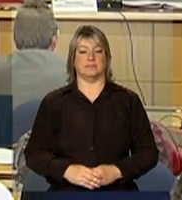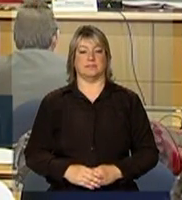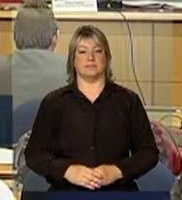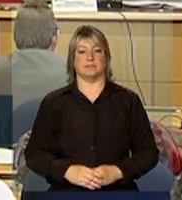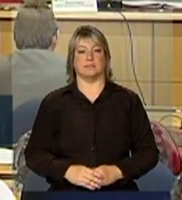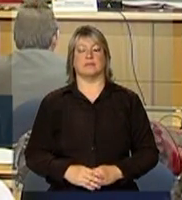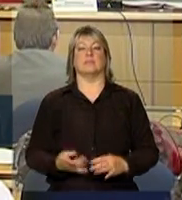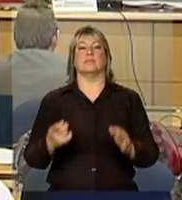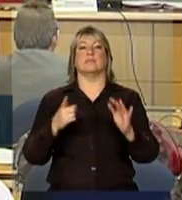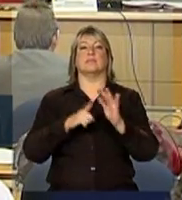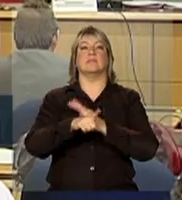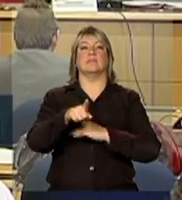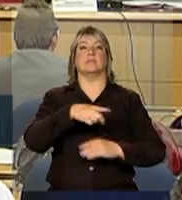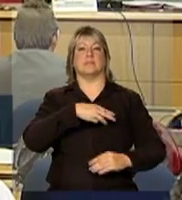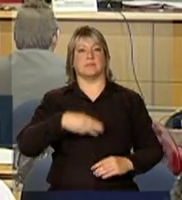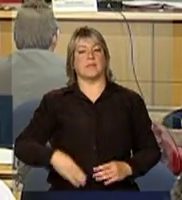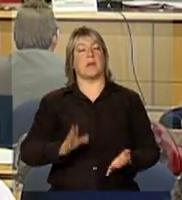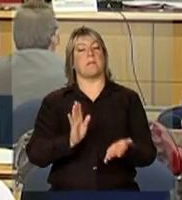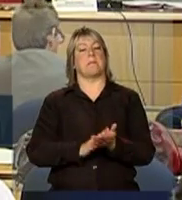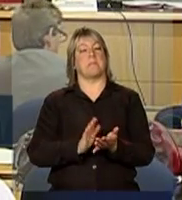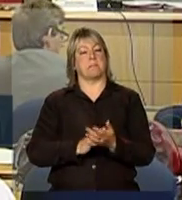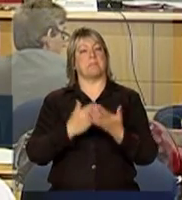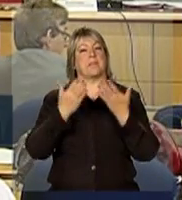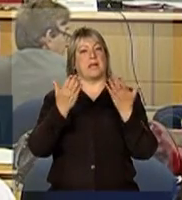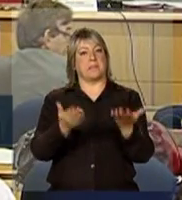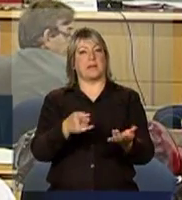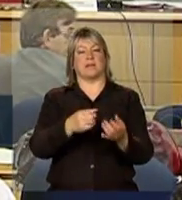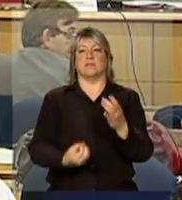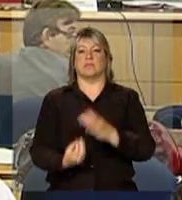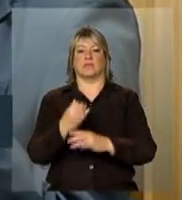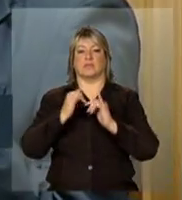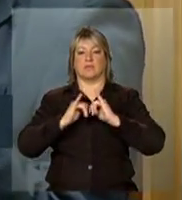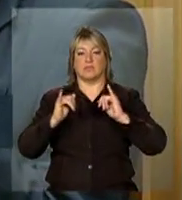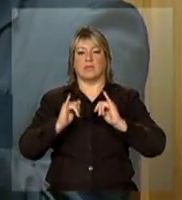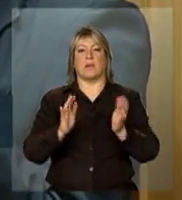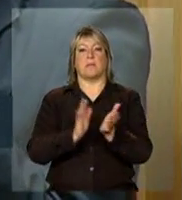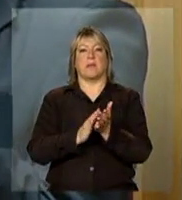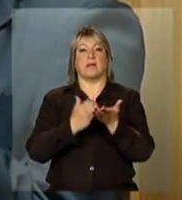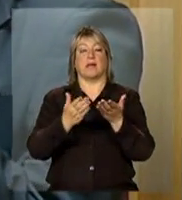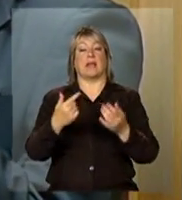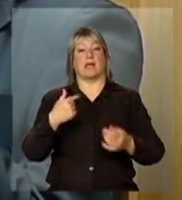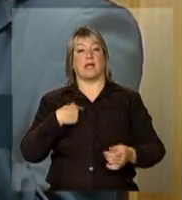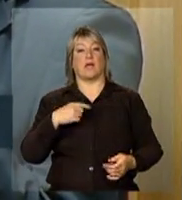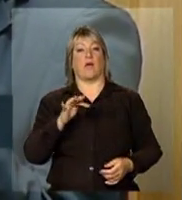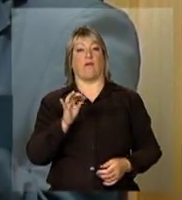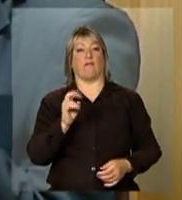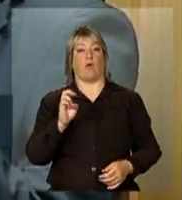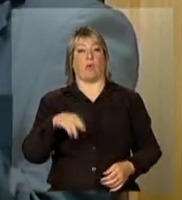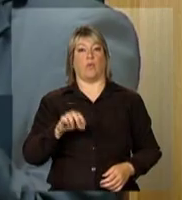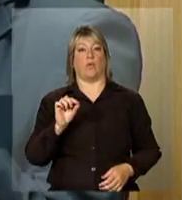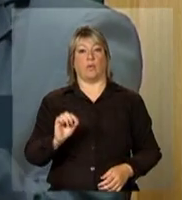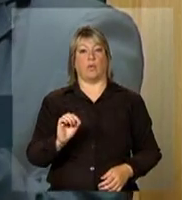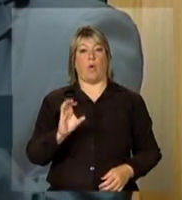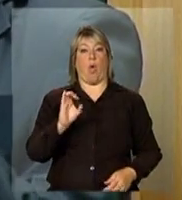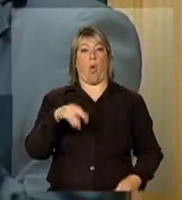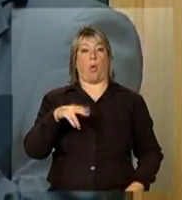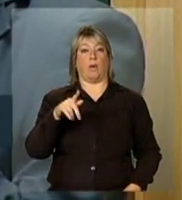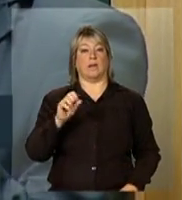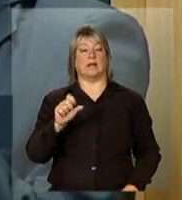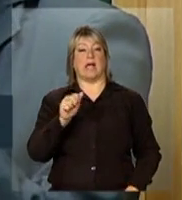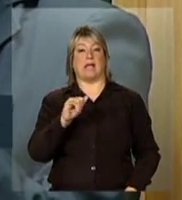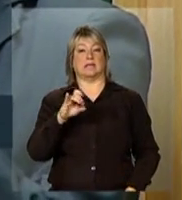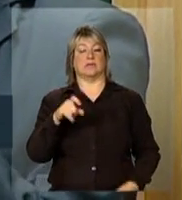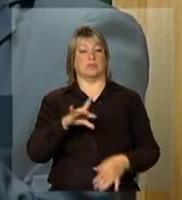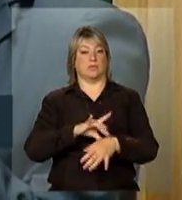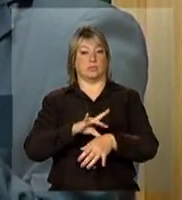Ministro, parabéns pelo lançamento, parabéns a todos. Eu sou do Fórum de ONG-AGE do Estado do Rio de Janeiro, da